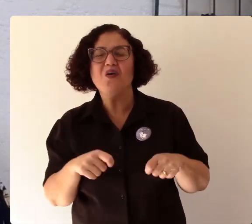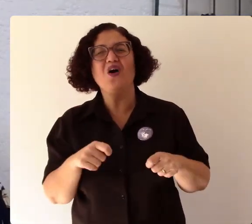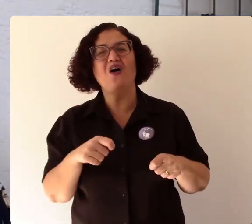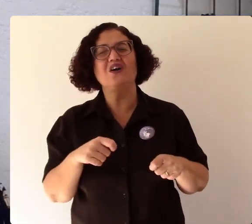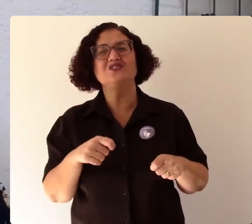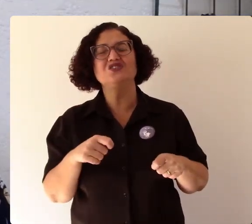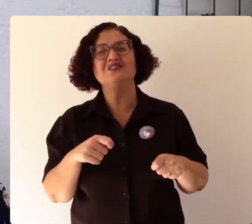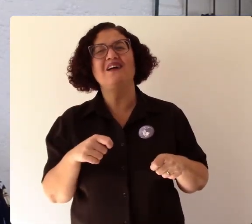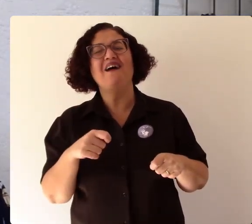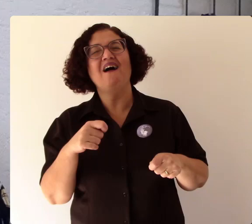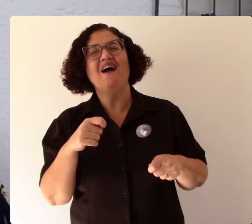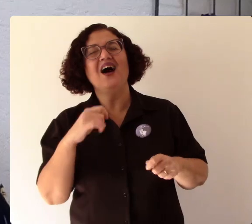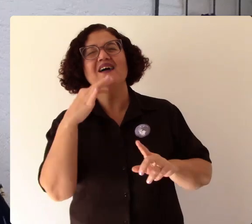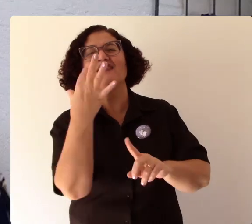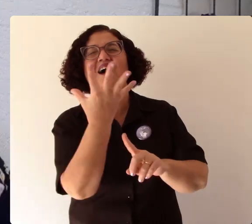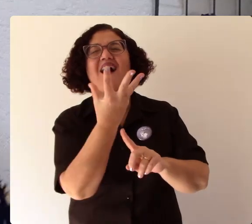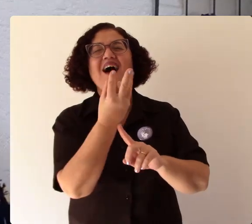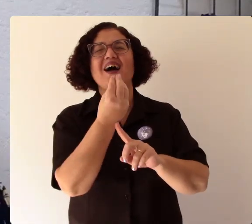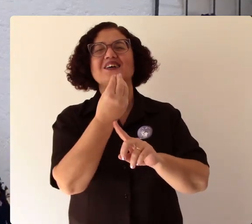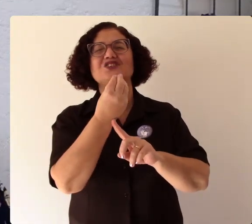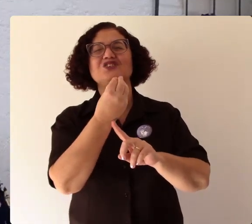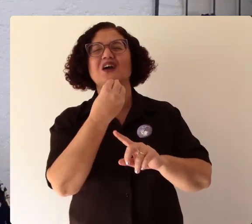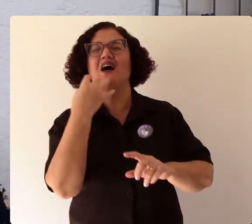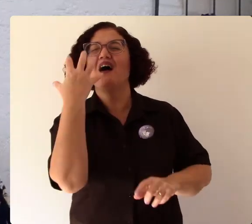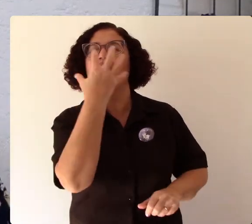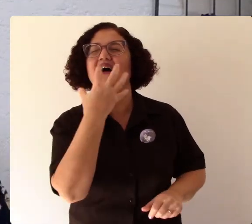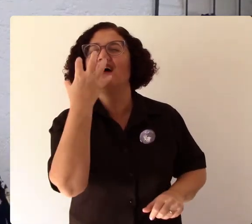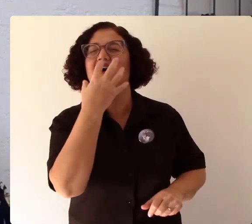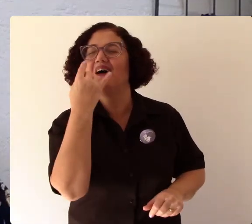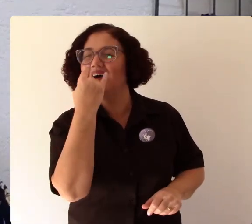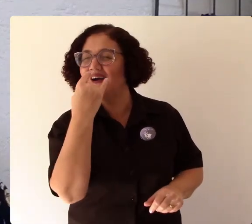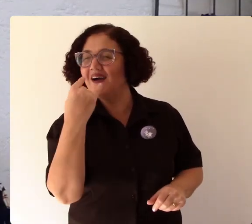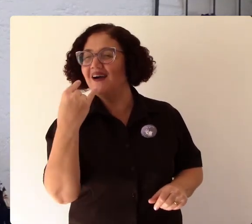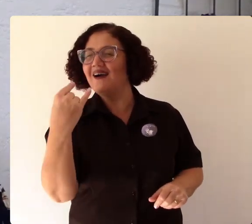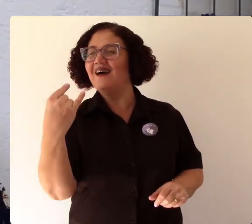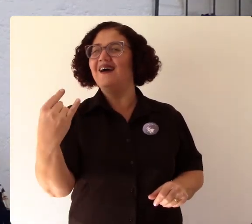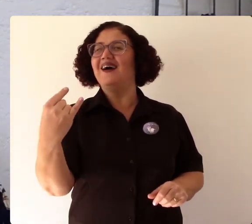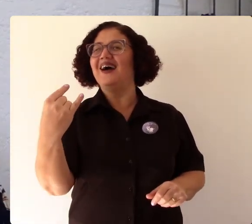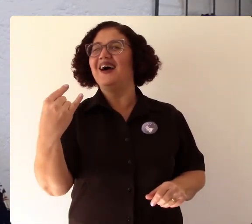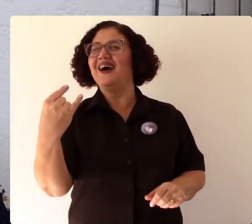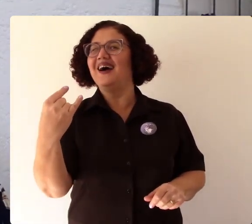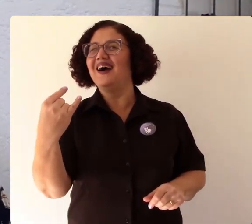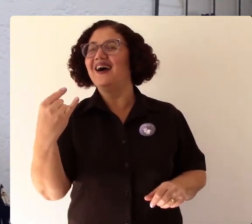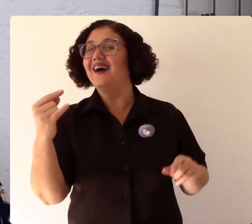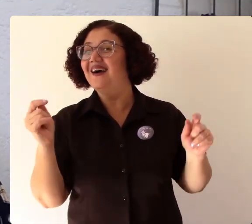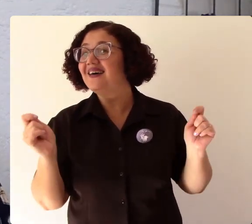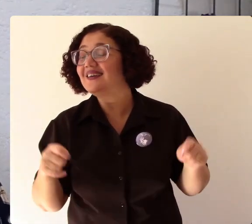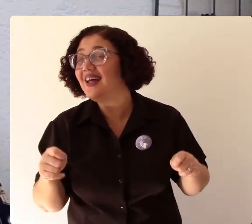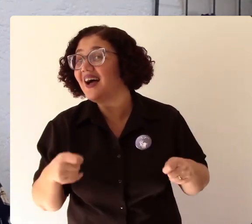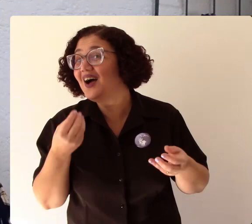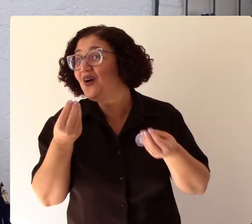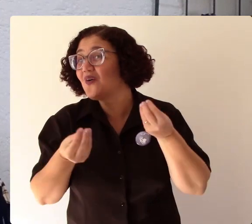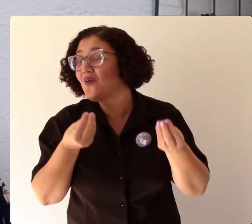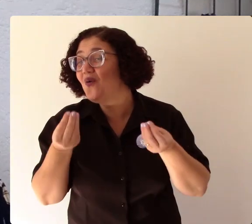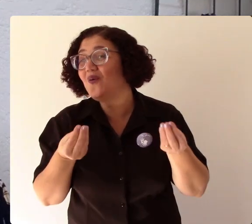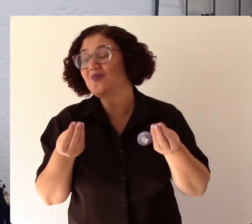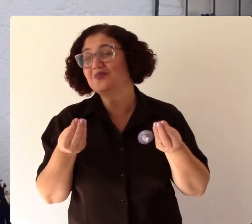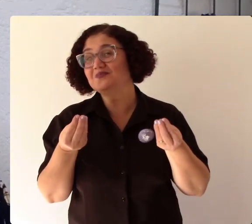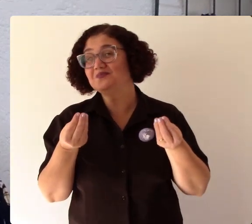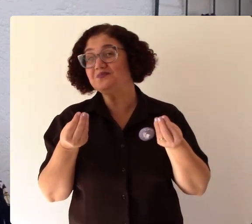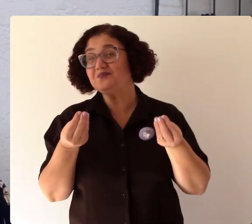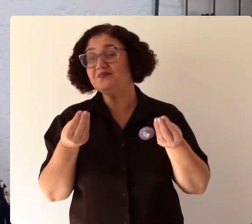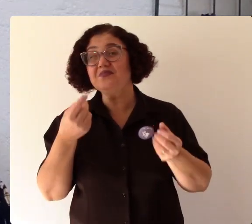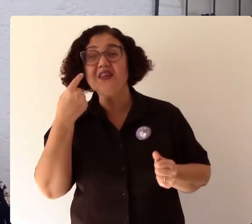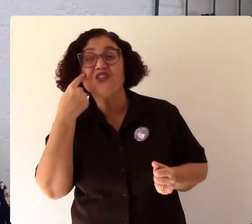diante da arte de alguma forma se sente enlaçado e muitas das vezes é interessante porque a gente consegue perceber que